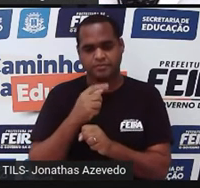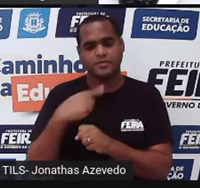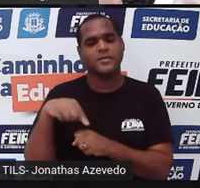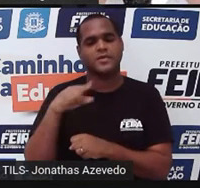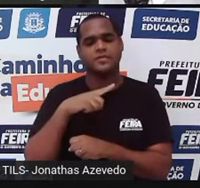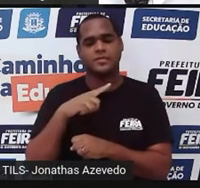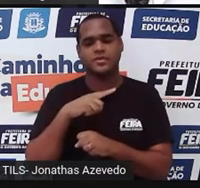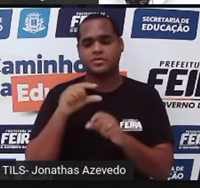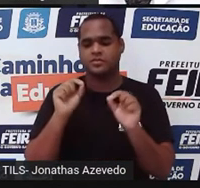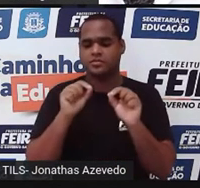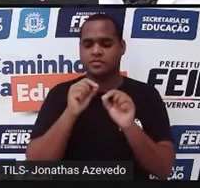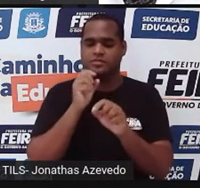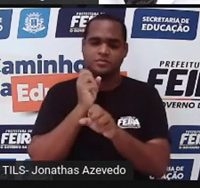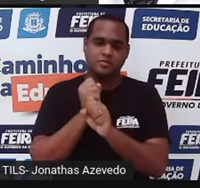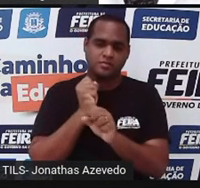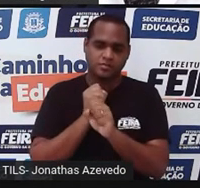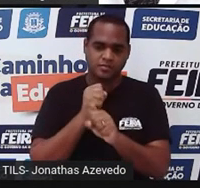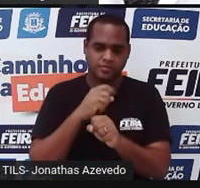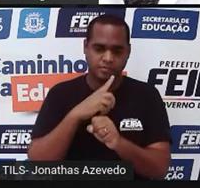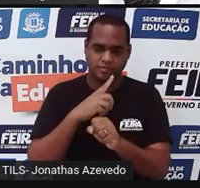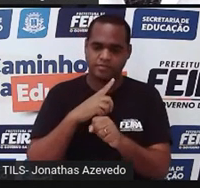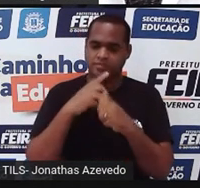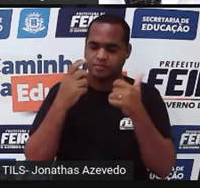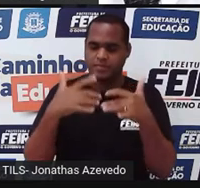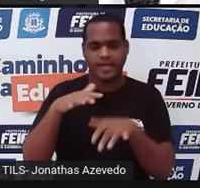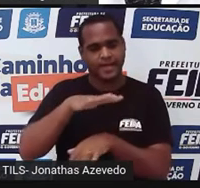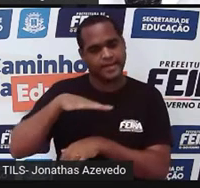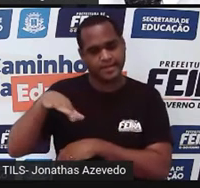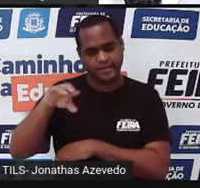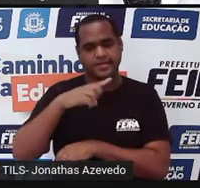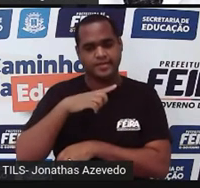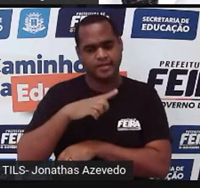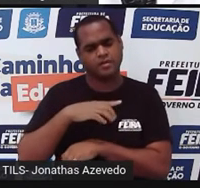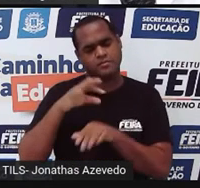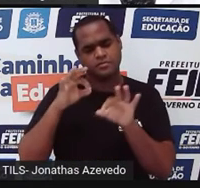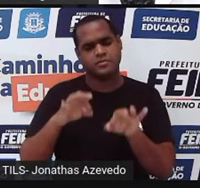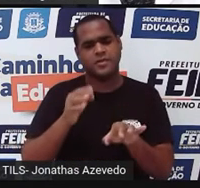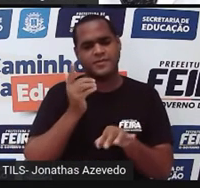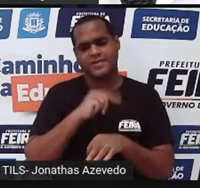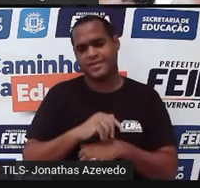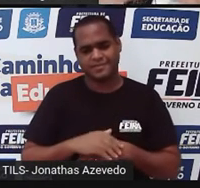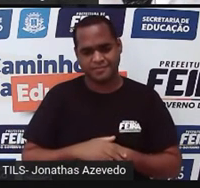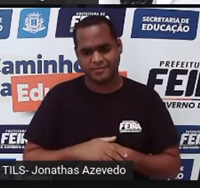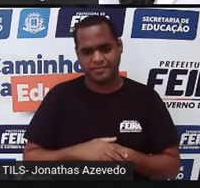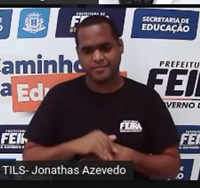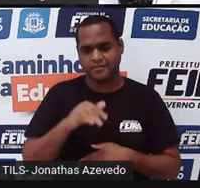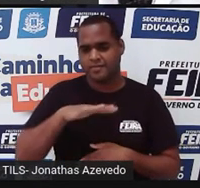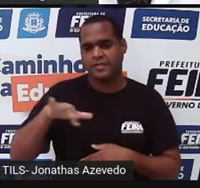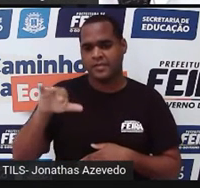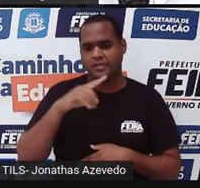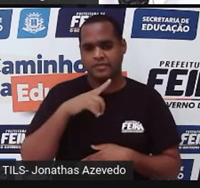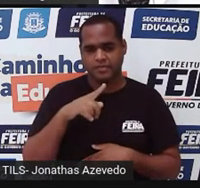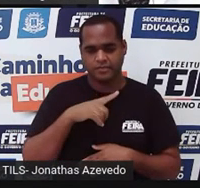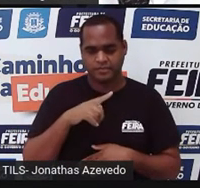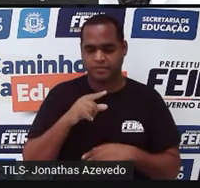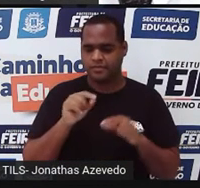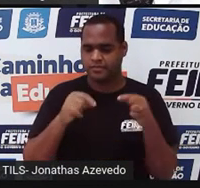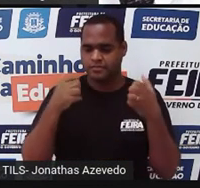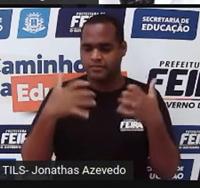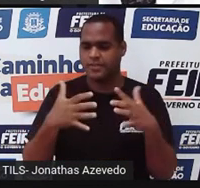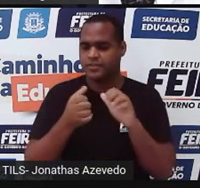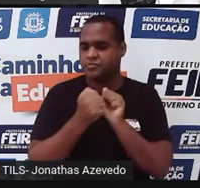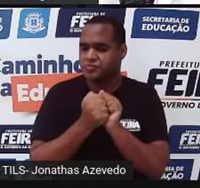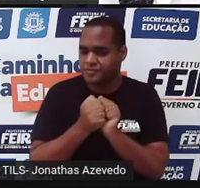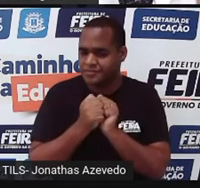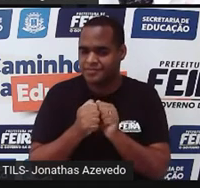no total a área da planta do imóvel completa. A gente tem a área toda, juntando a